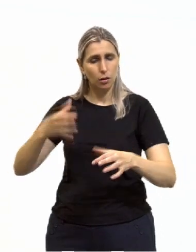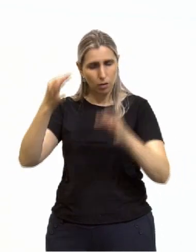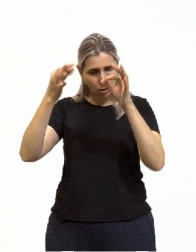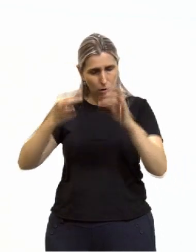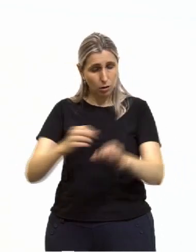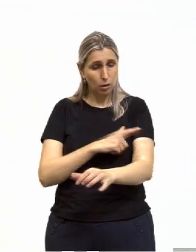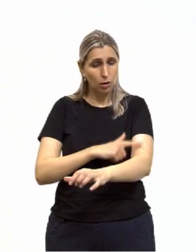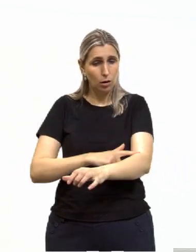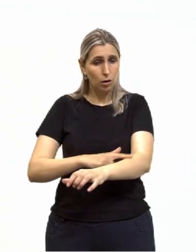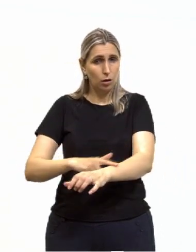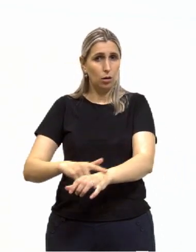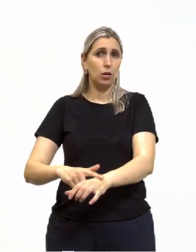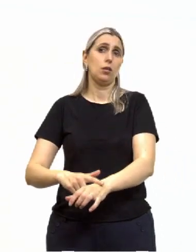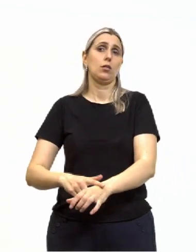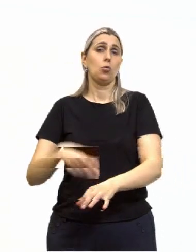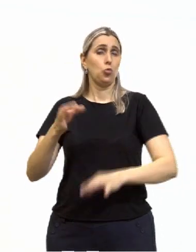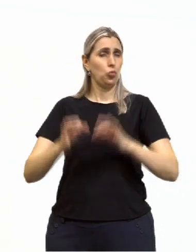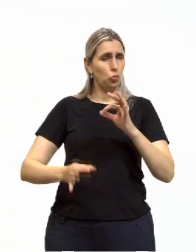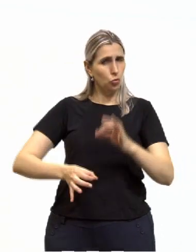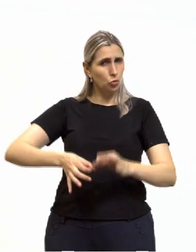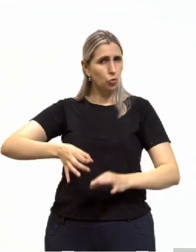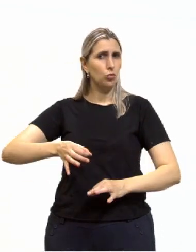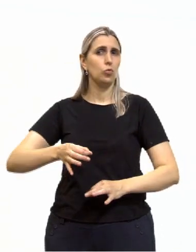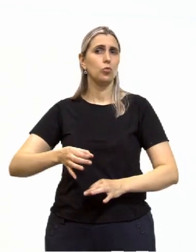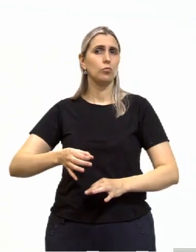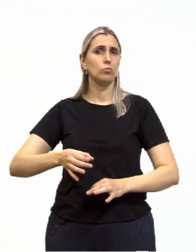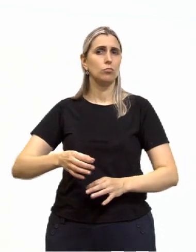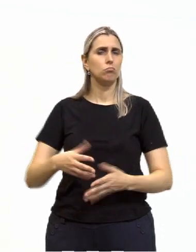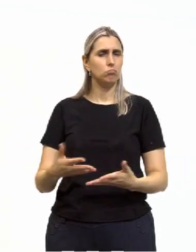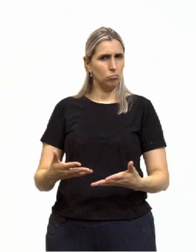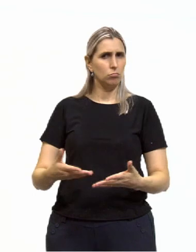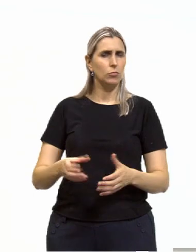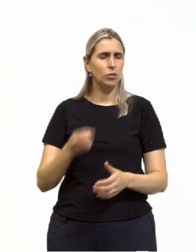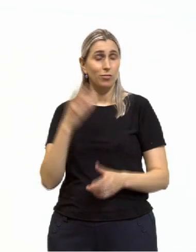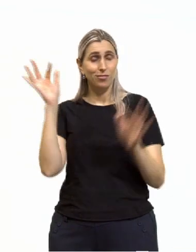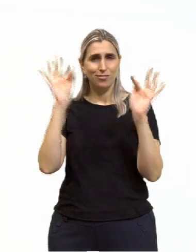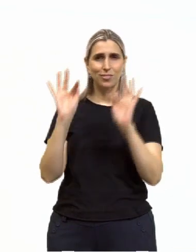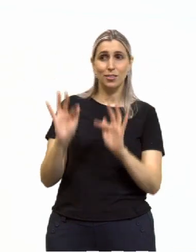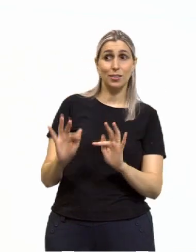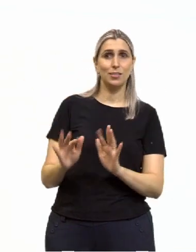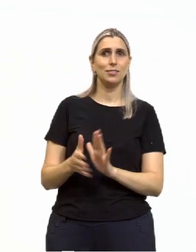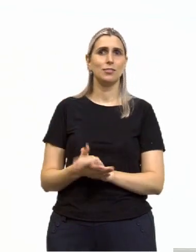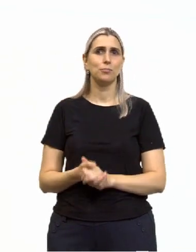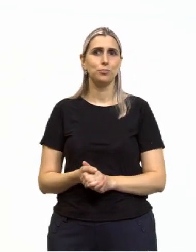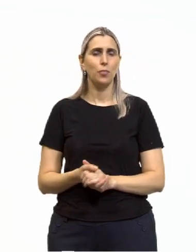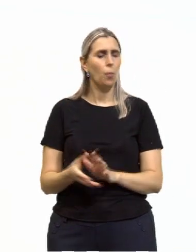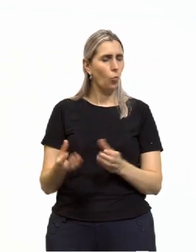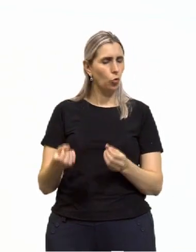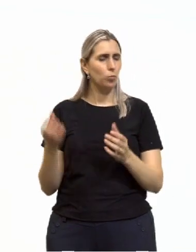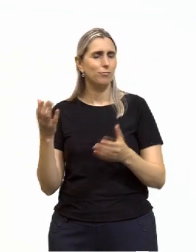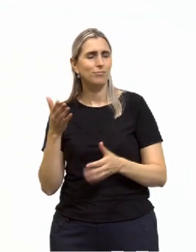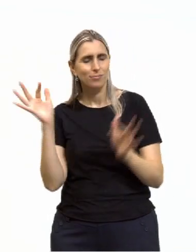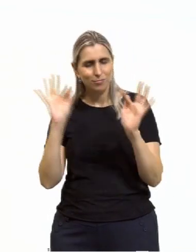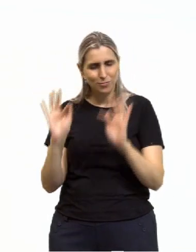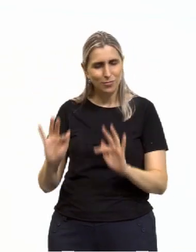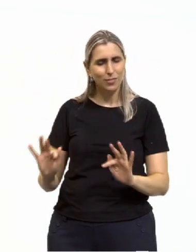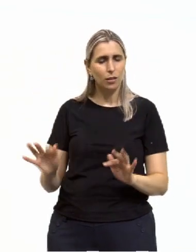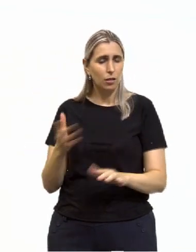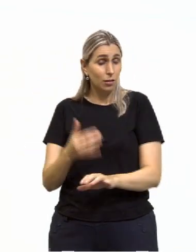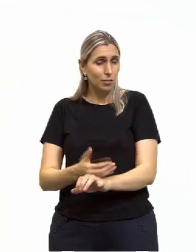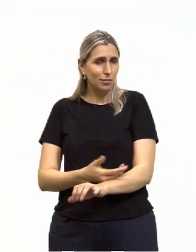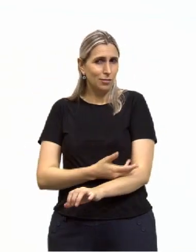honradez, espírito de justiça, altruísmo. Poxa, ficamos felizes mesmo, né? Muito contentes e até